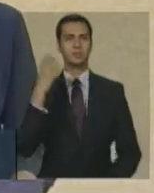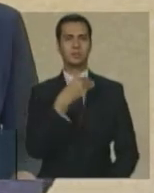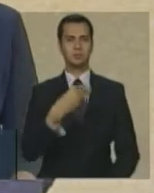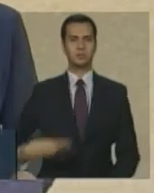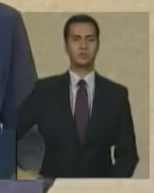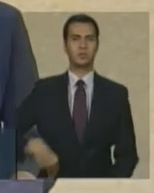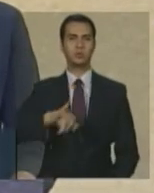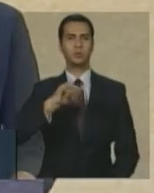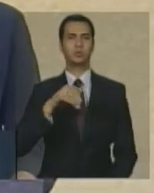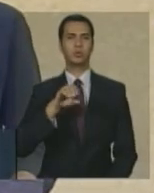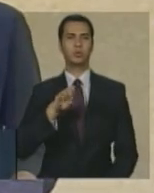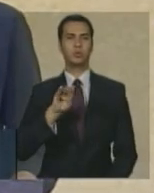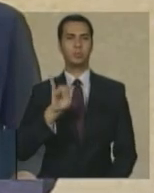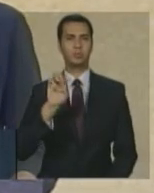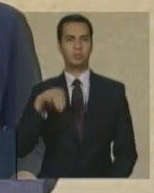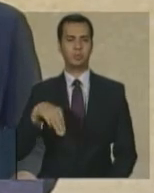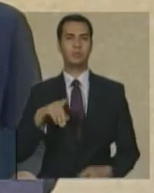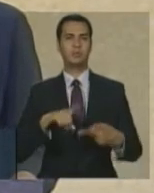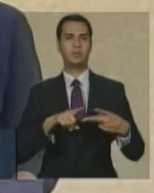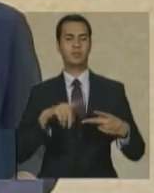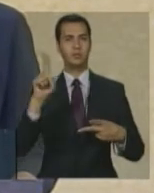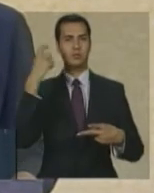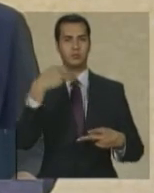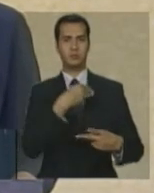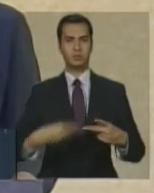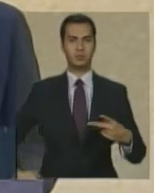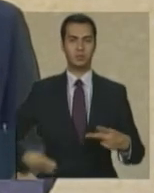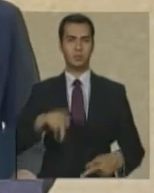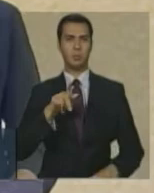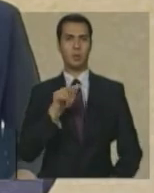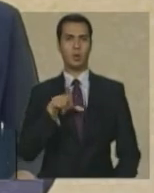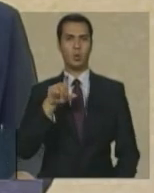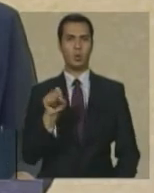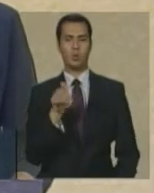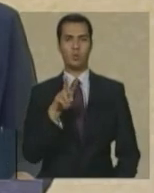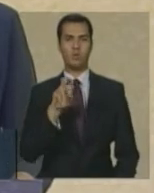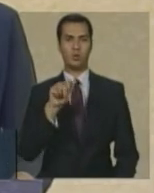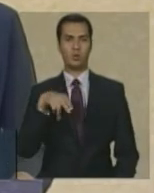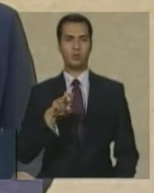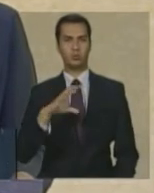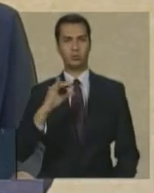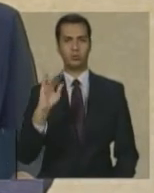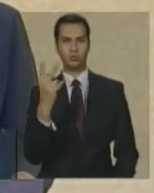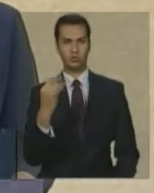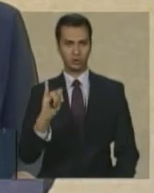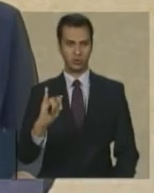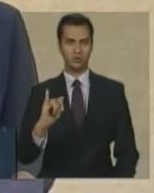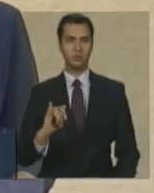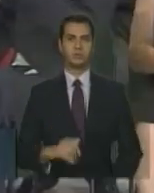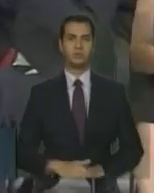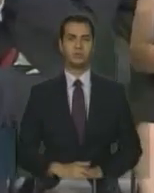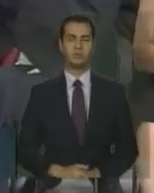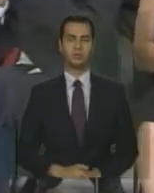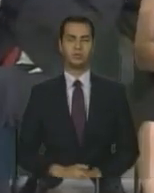Jobim e do ex-ministro Paulo Vanuc cada um cada